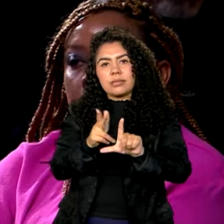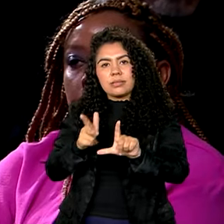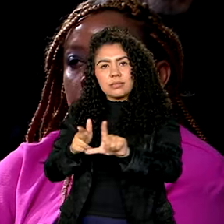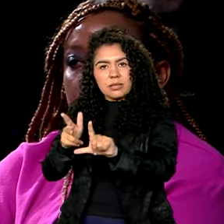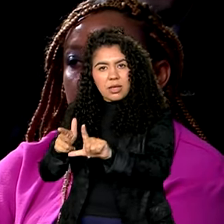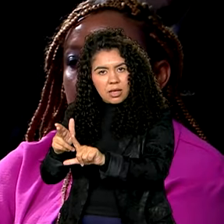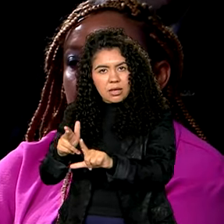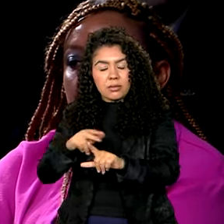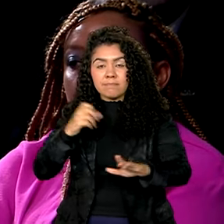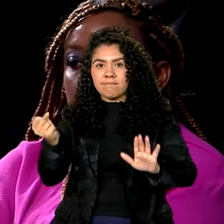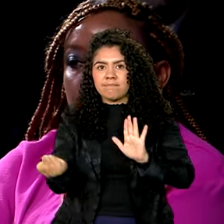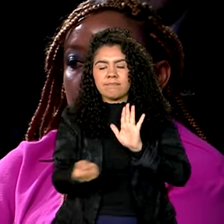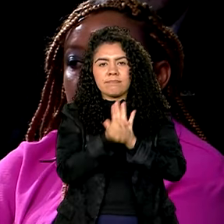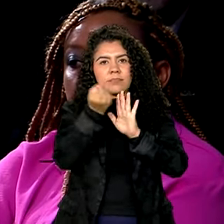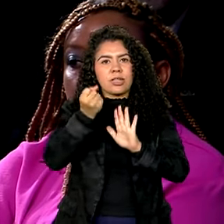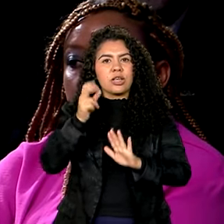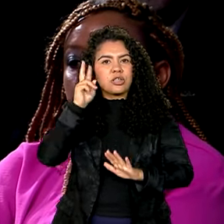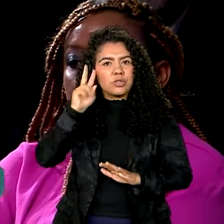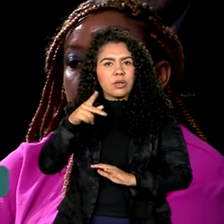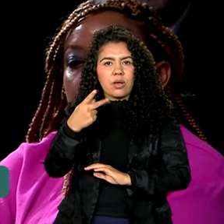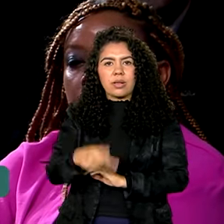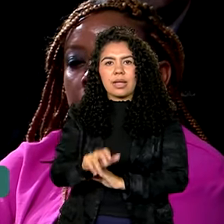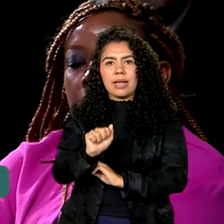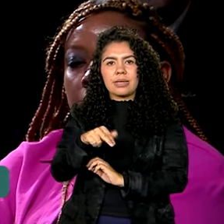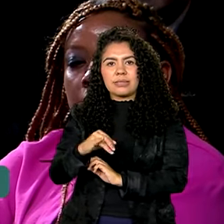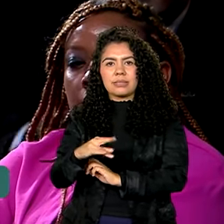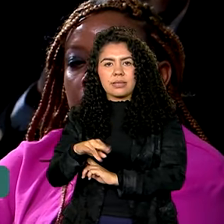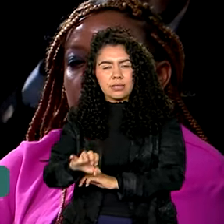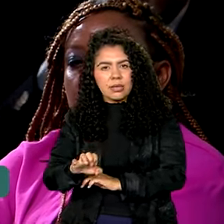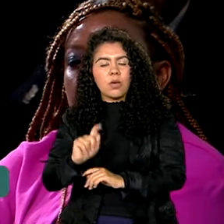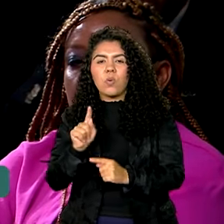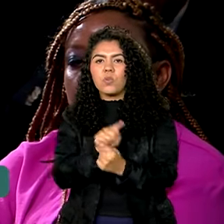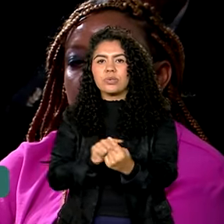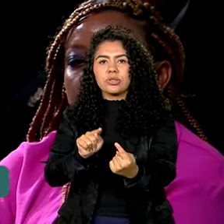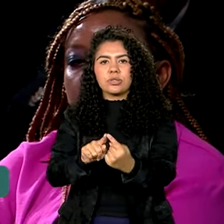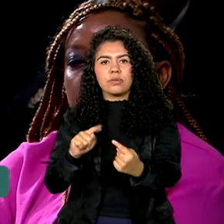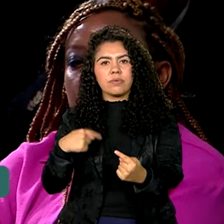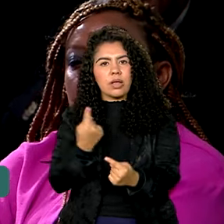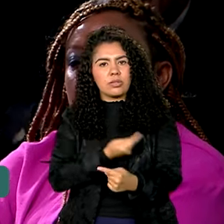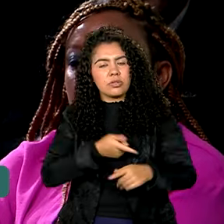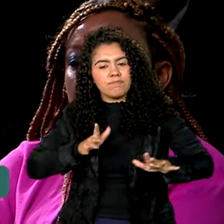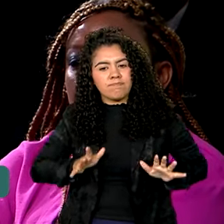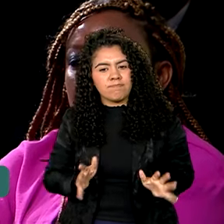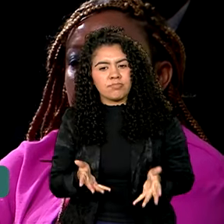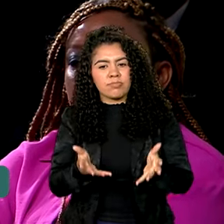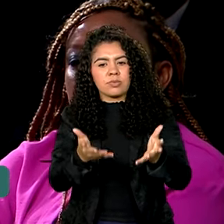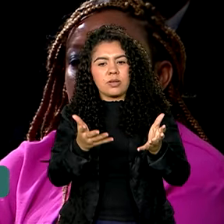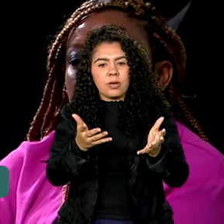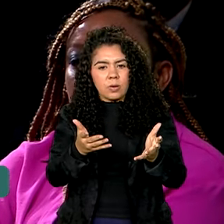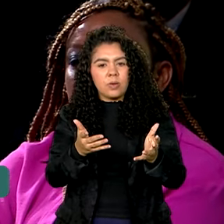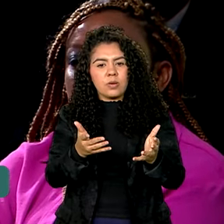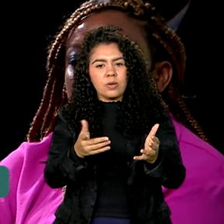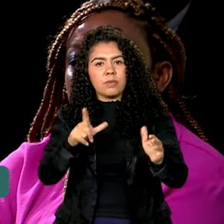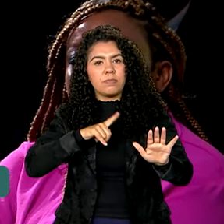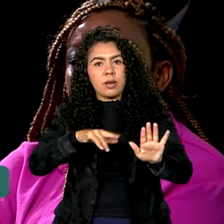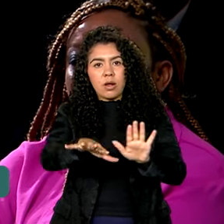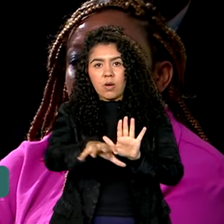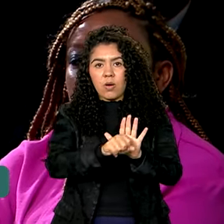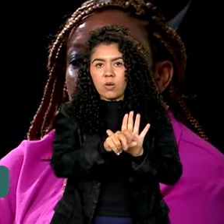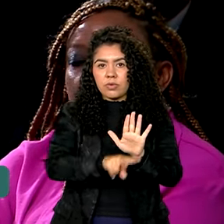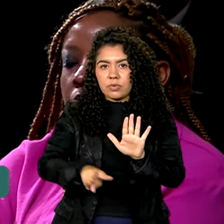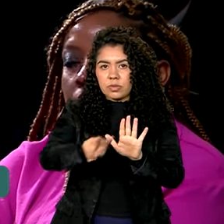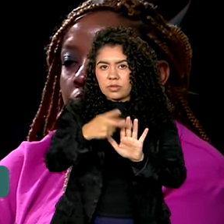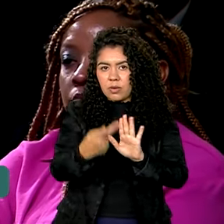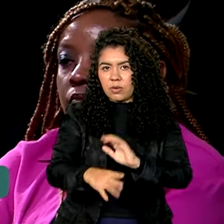da Ancine. Com esses recursos expressivos, estamos fortalecendo a presença do conteúdo audiovisual brasileiro,